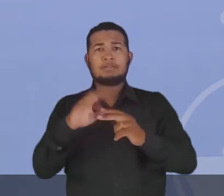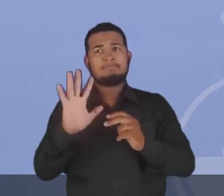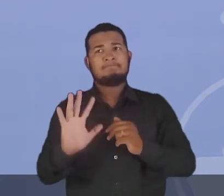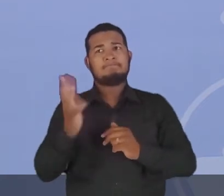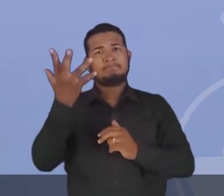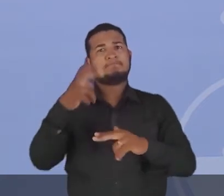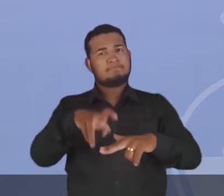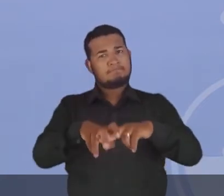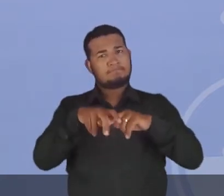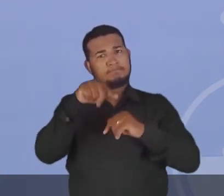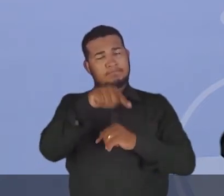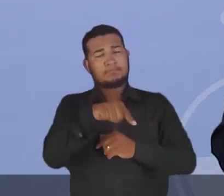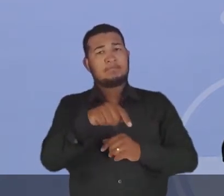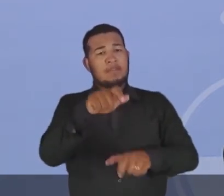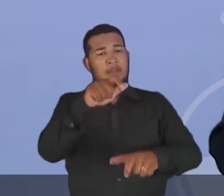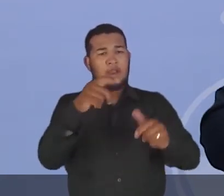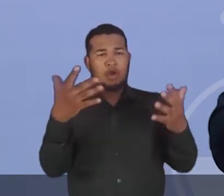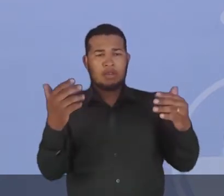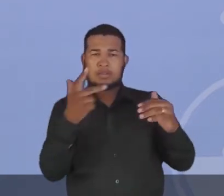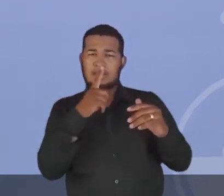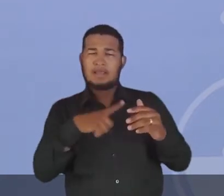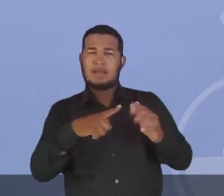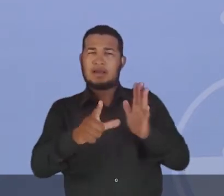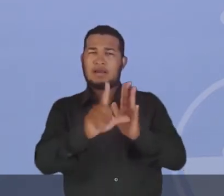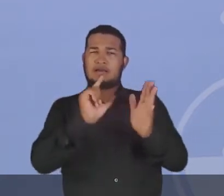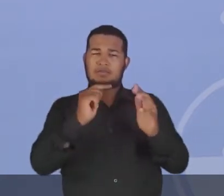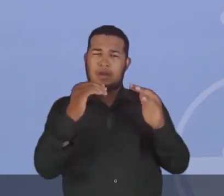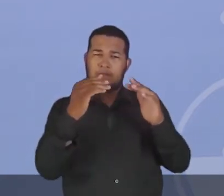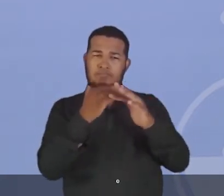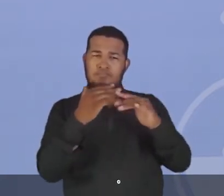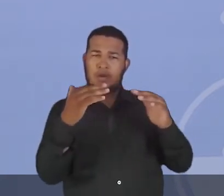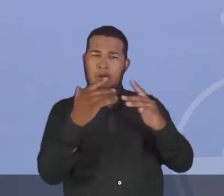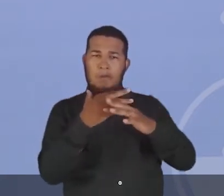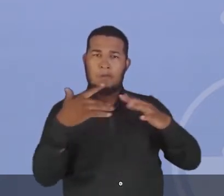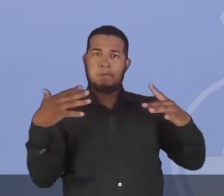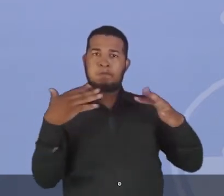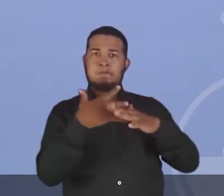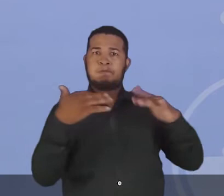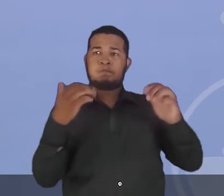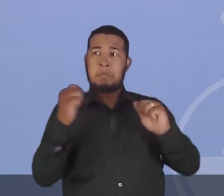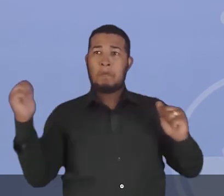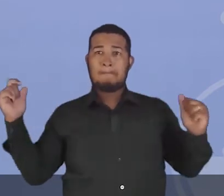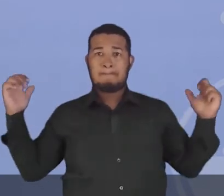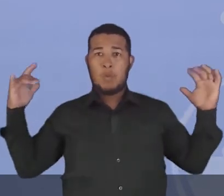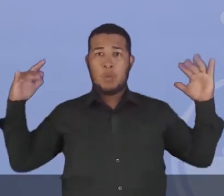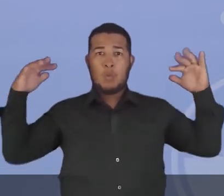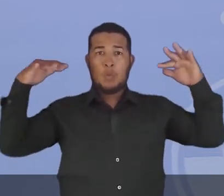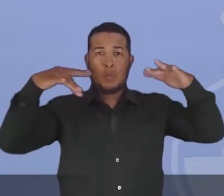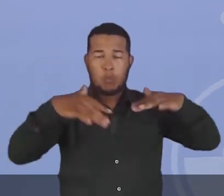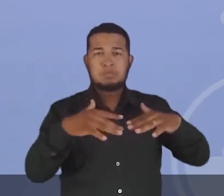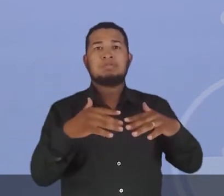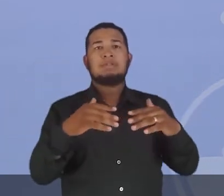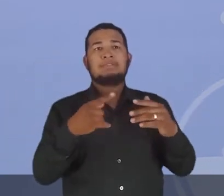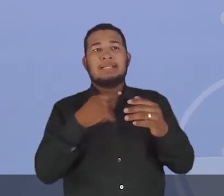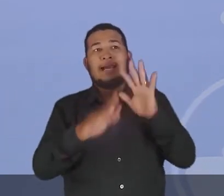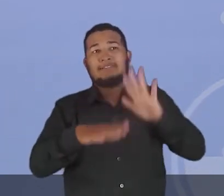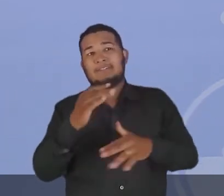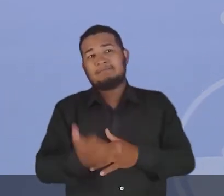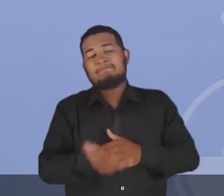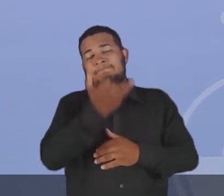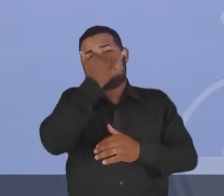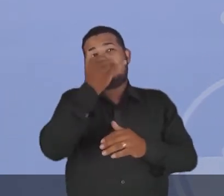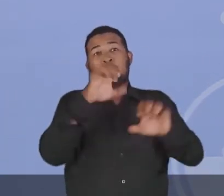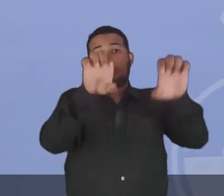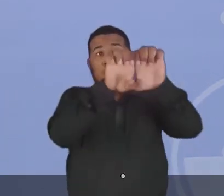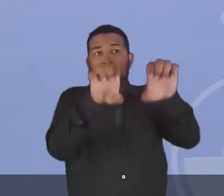caso, a cidade agora começa a crescer muito e, claro, sem infraestrutura, muitas vezes